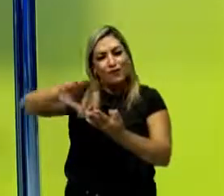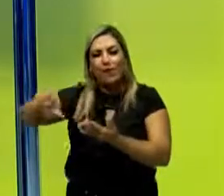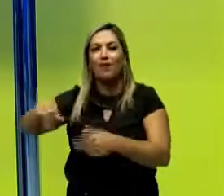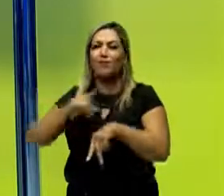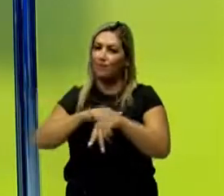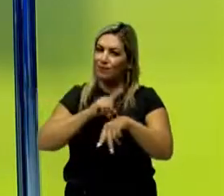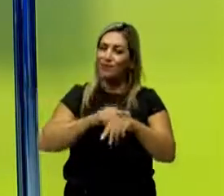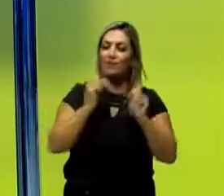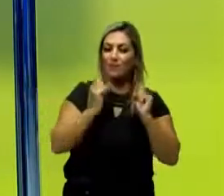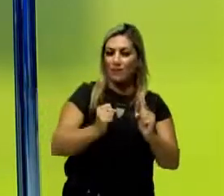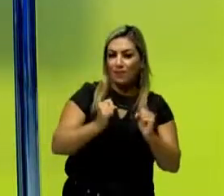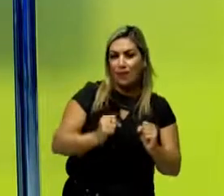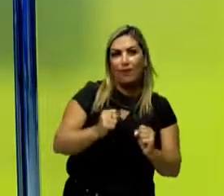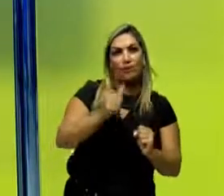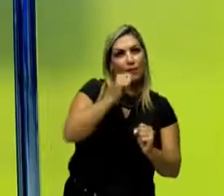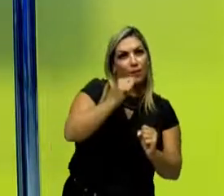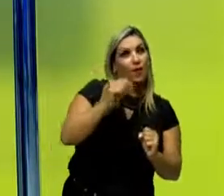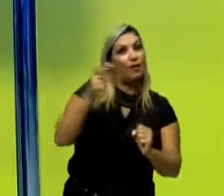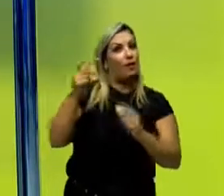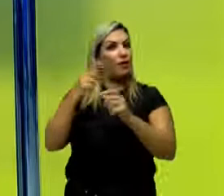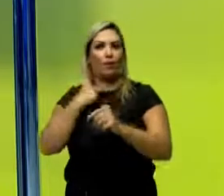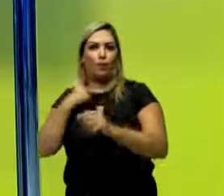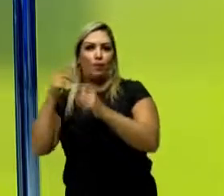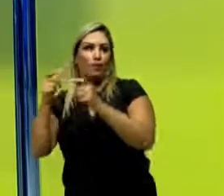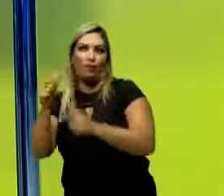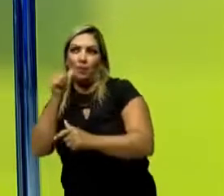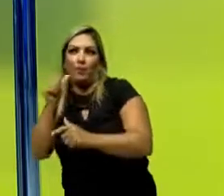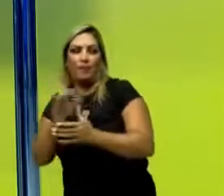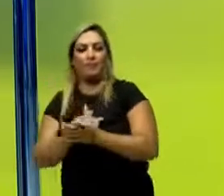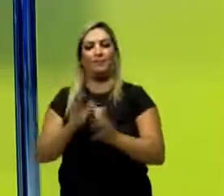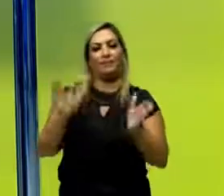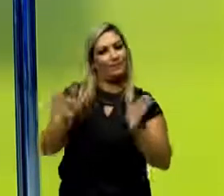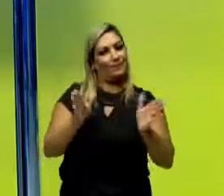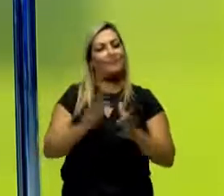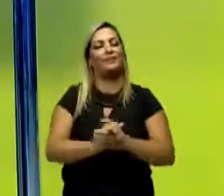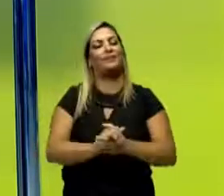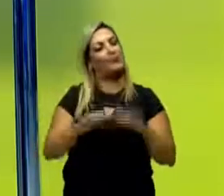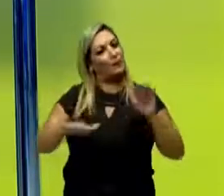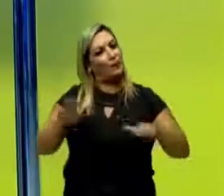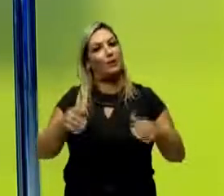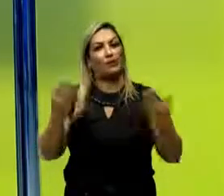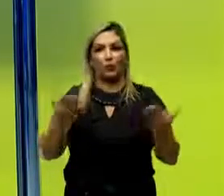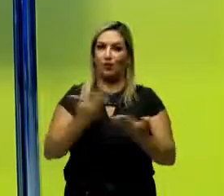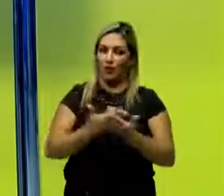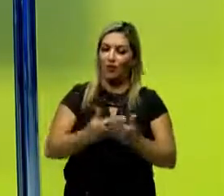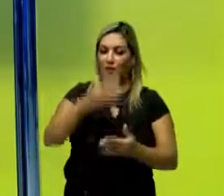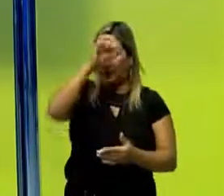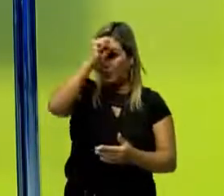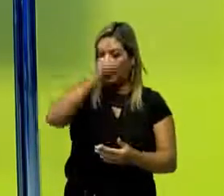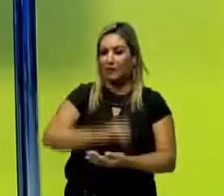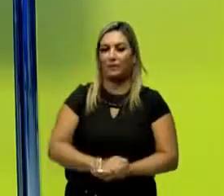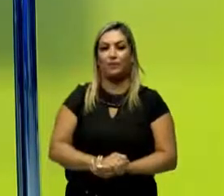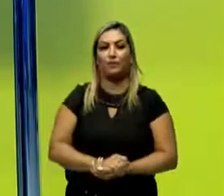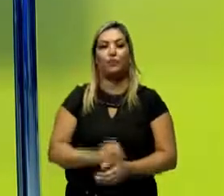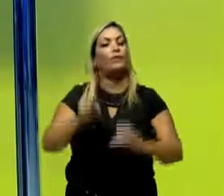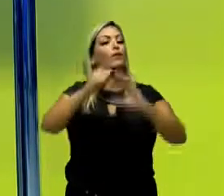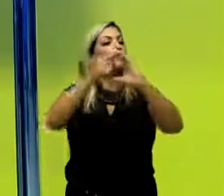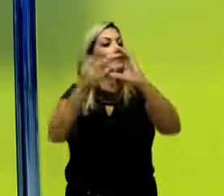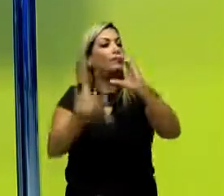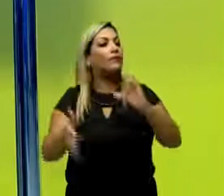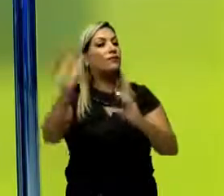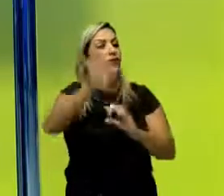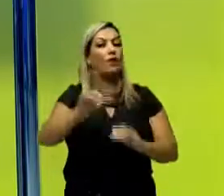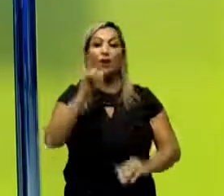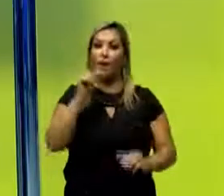situações onde você pode ou não pode beber certas águas. Não é o caso aqui hoje em dia. Hoje aqui na nossa aula. Características gerais da água.